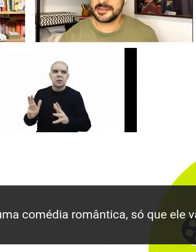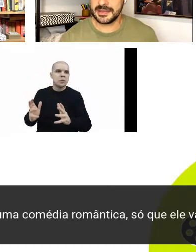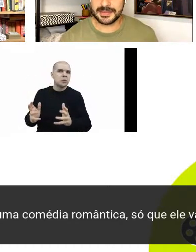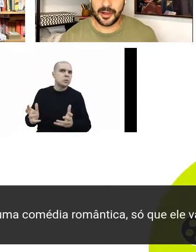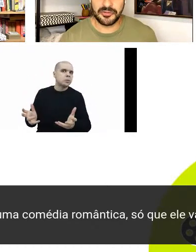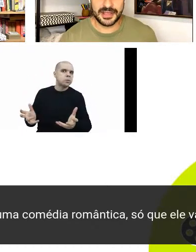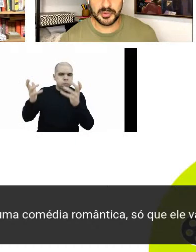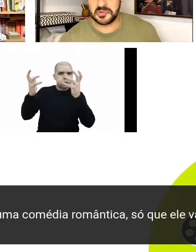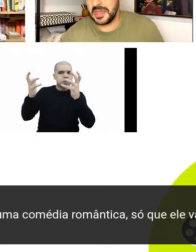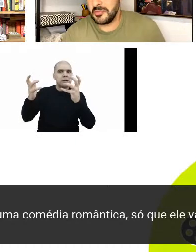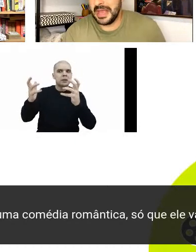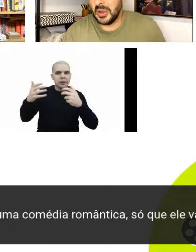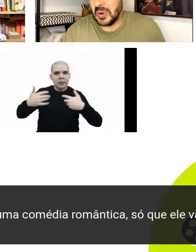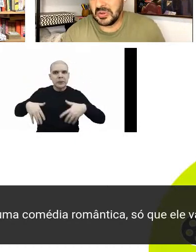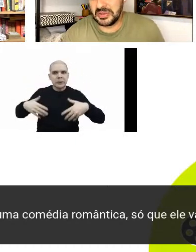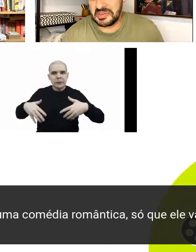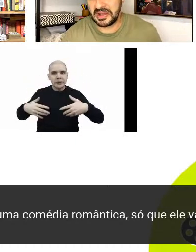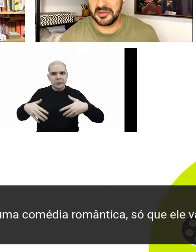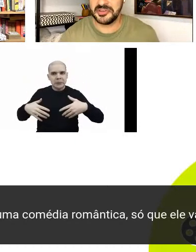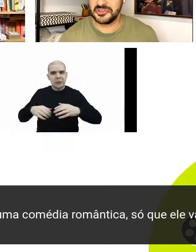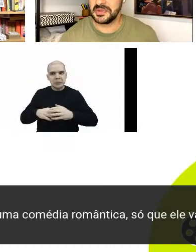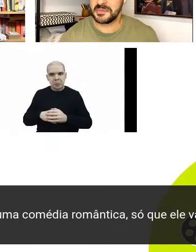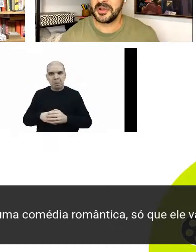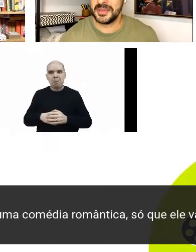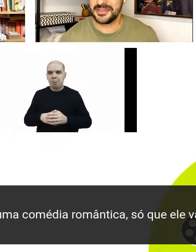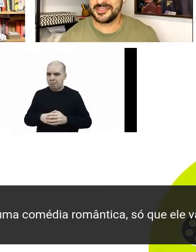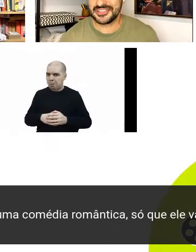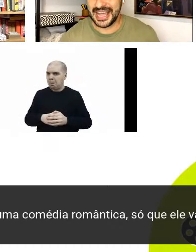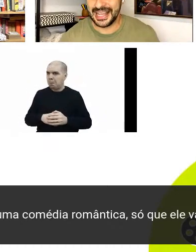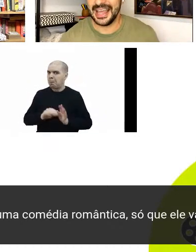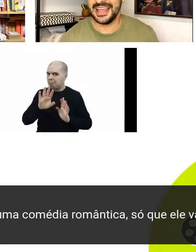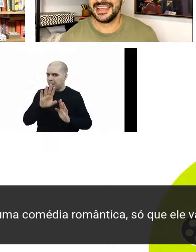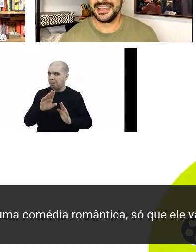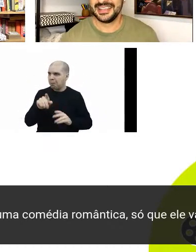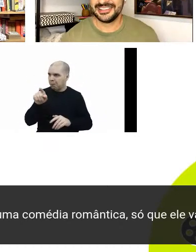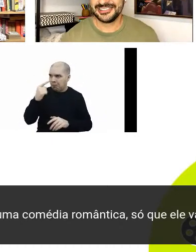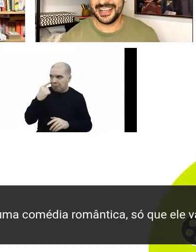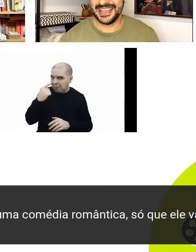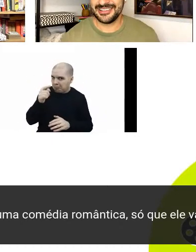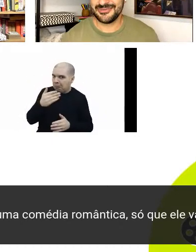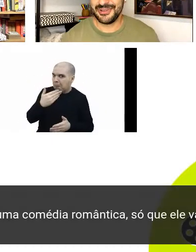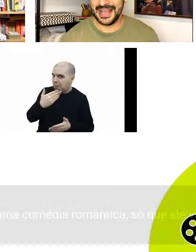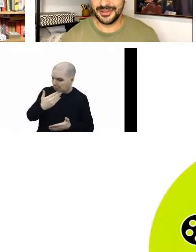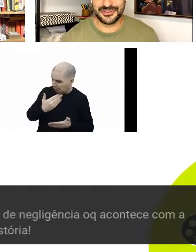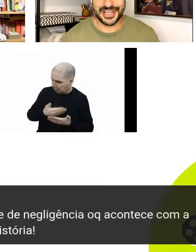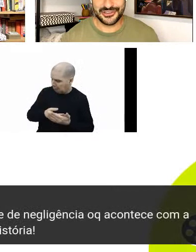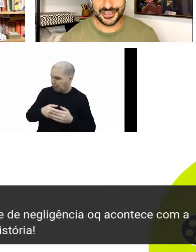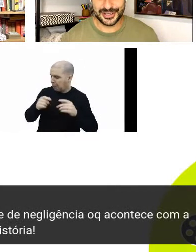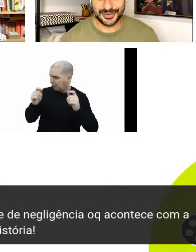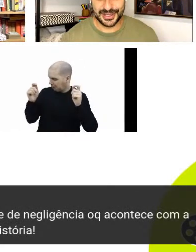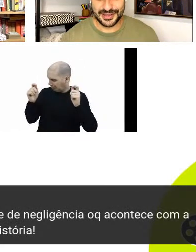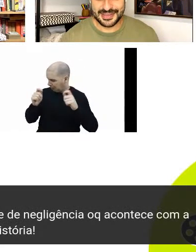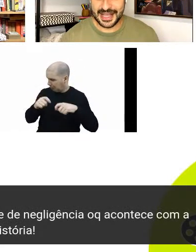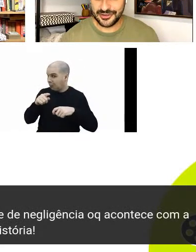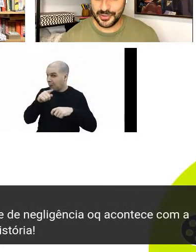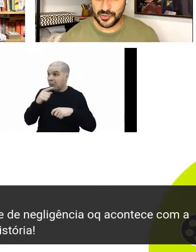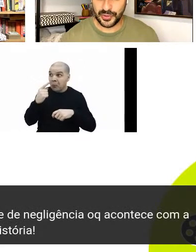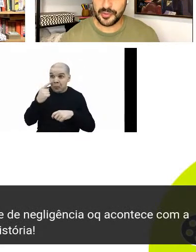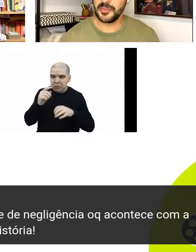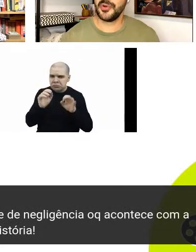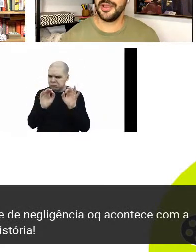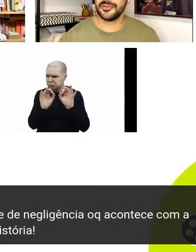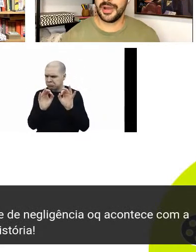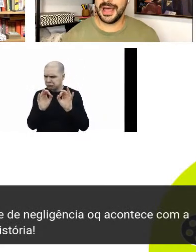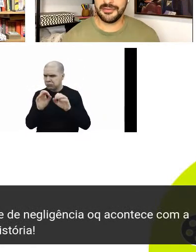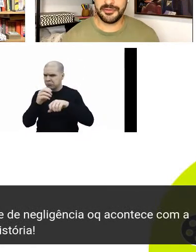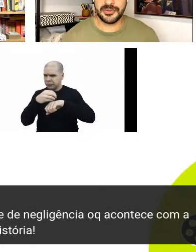que merece, talvez, não sei, o melhor do século XXI, mas pelo menos estar lá já é válido, já é digno, Cidade dos